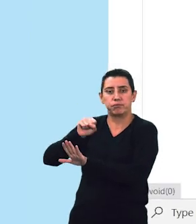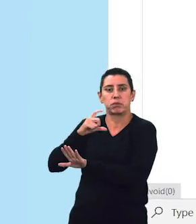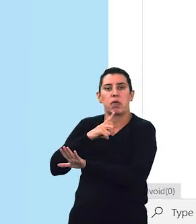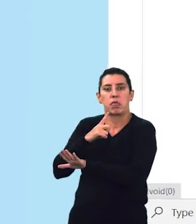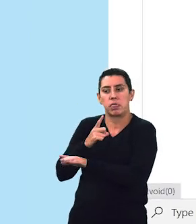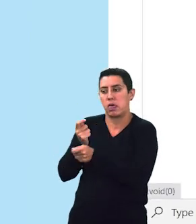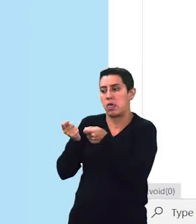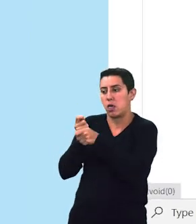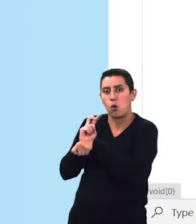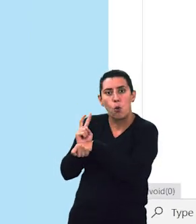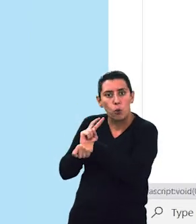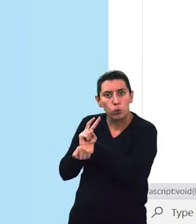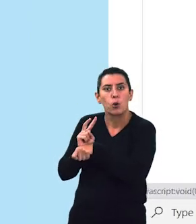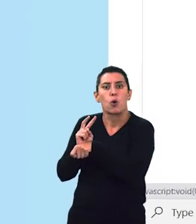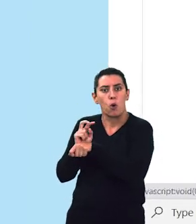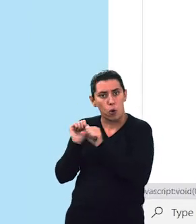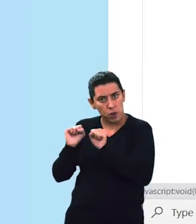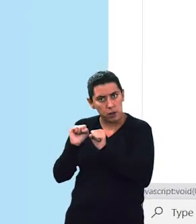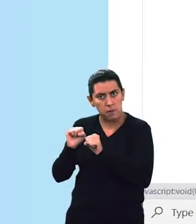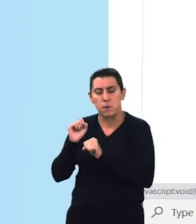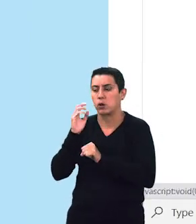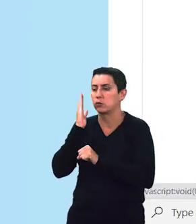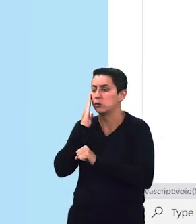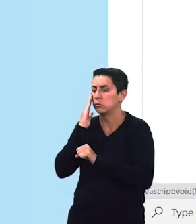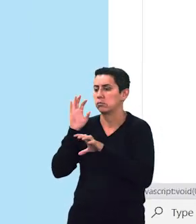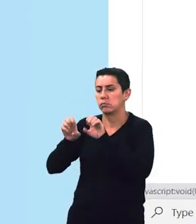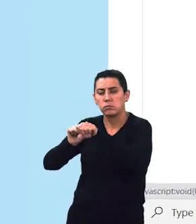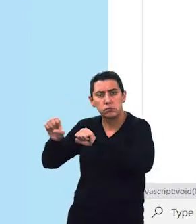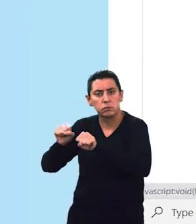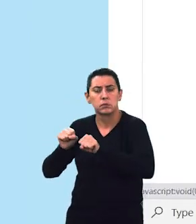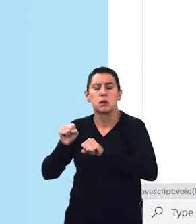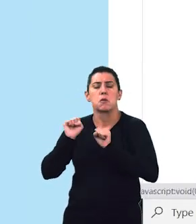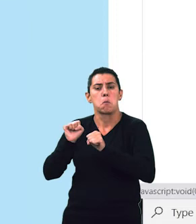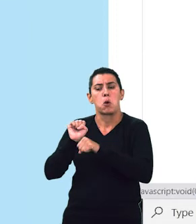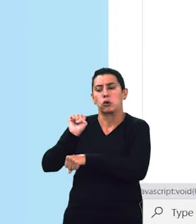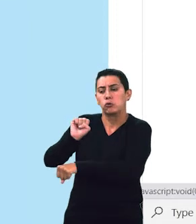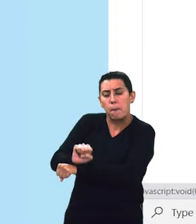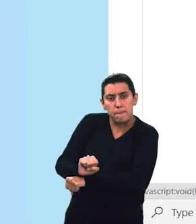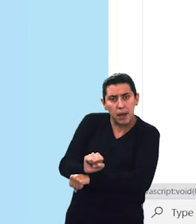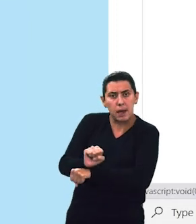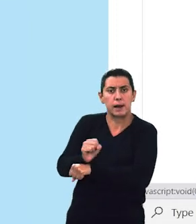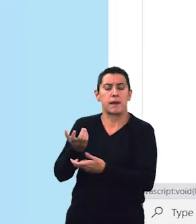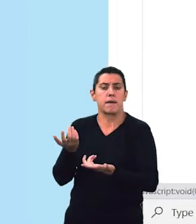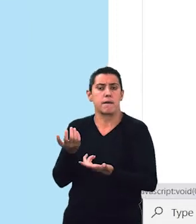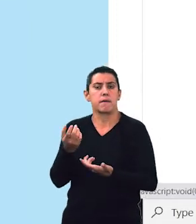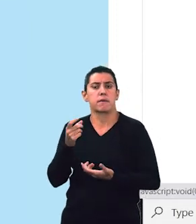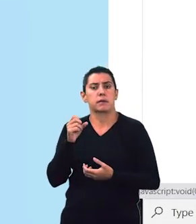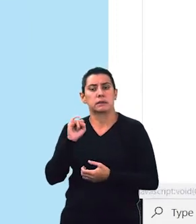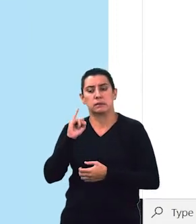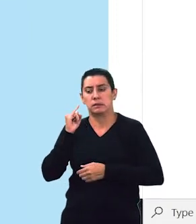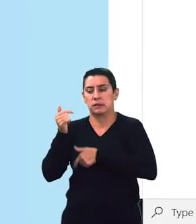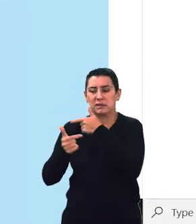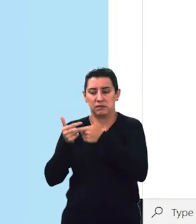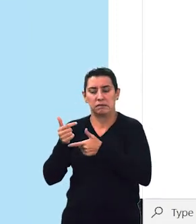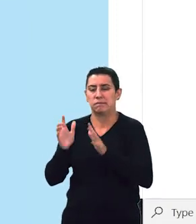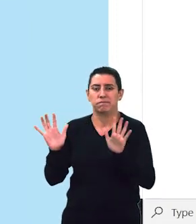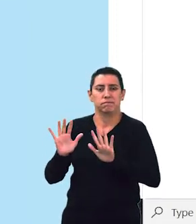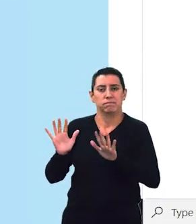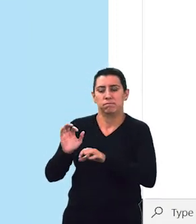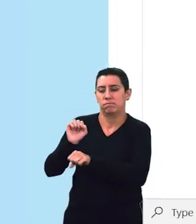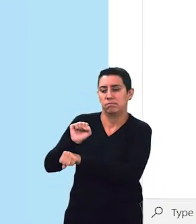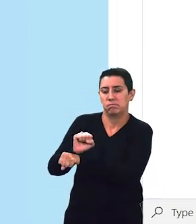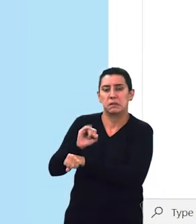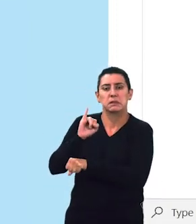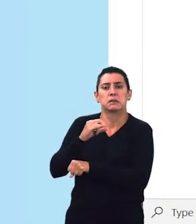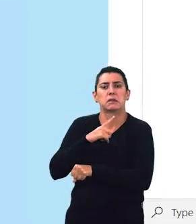modificar, fazer previsão, posso parar a execução desse serviço para não ficar consumindo